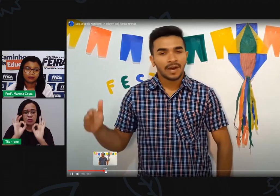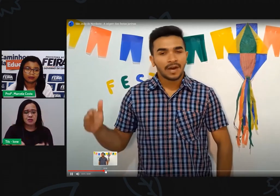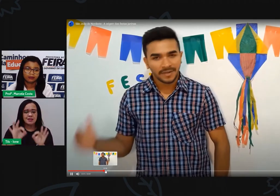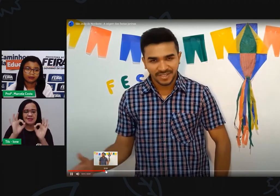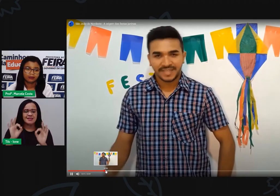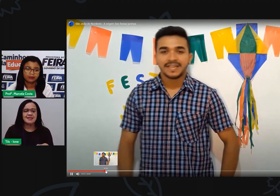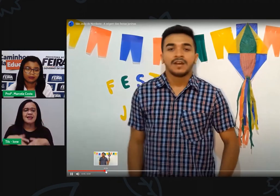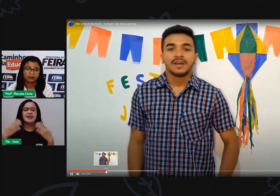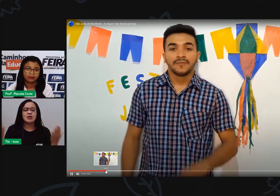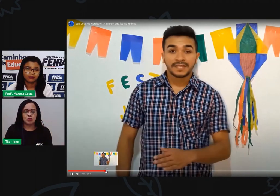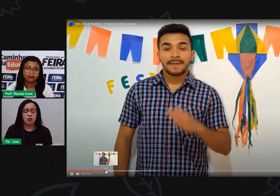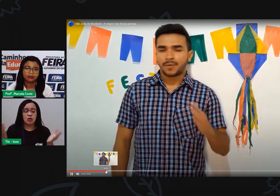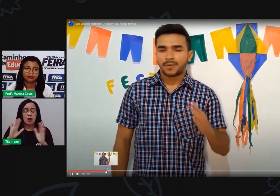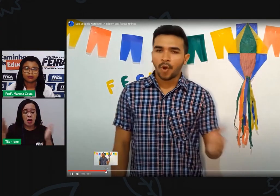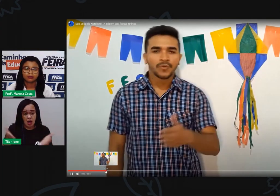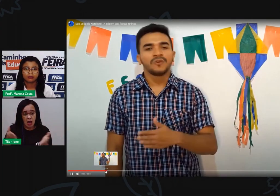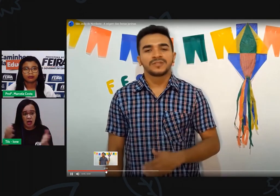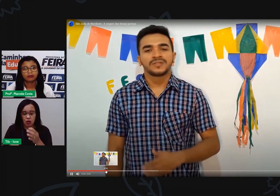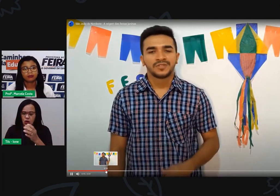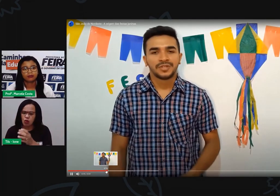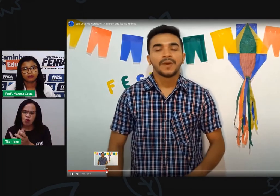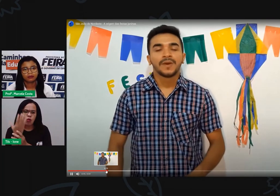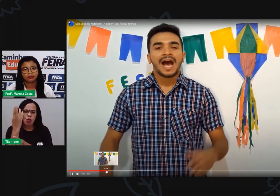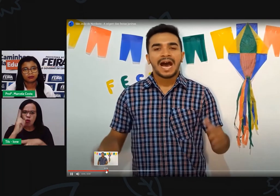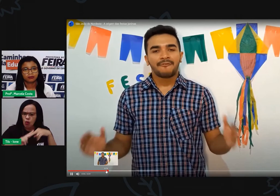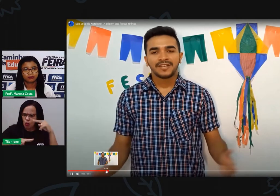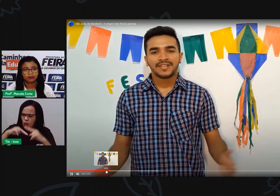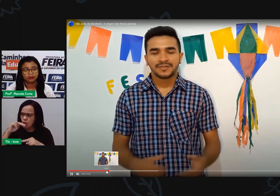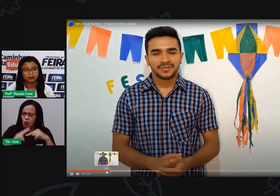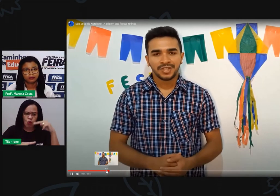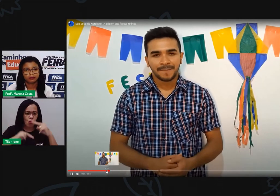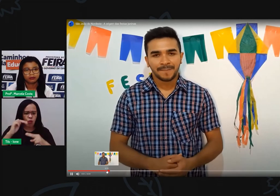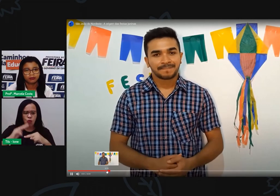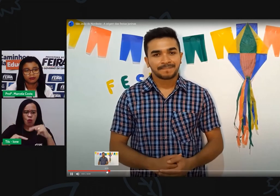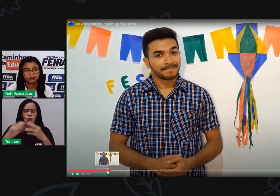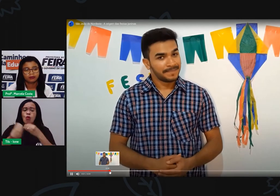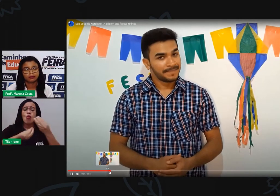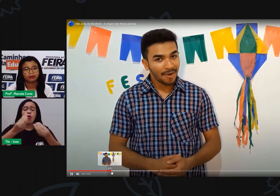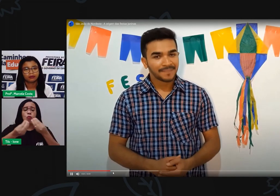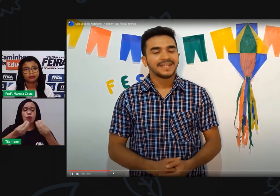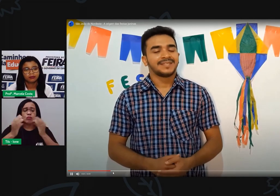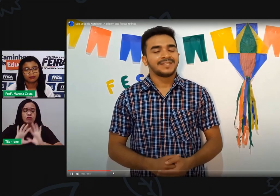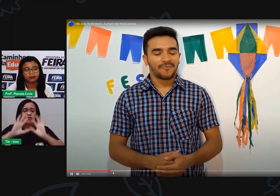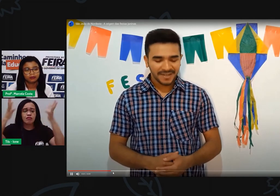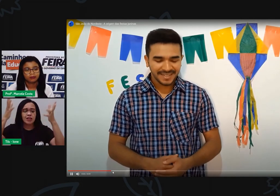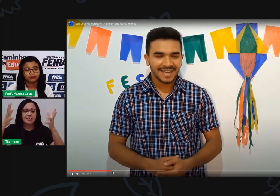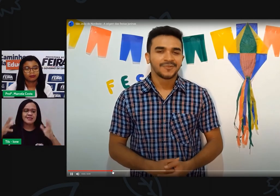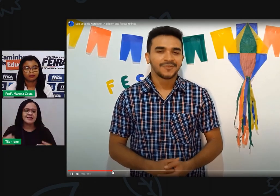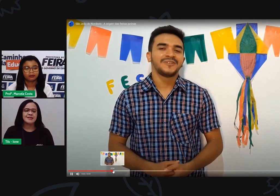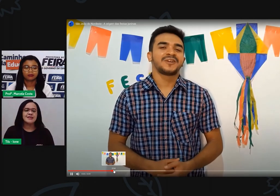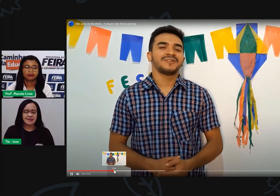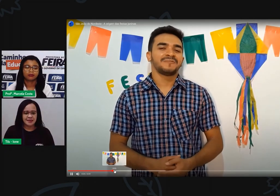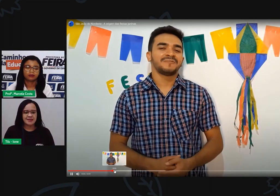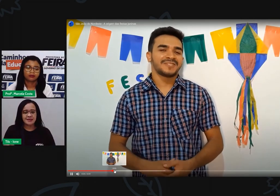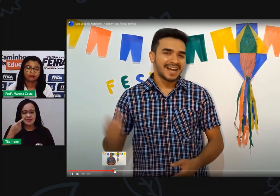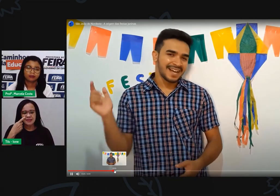Mas vamos falar da origem. Você sabe como e onde surgiu a festa junina? Não? Então fica ligado no vídeo que eu vou te mostrar.